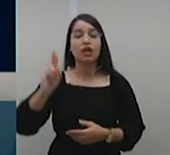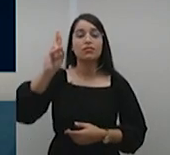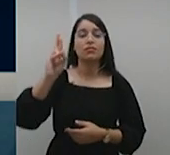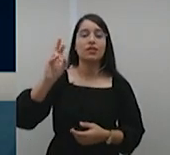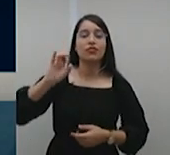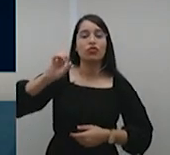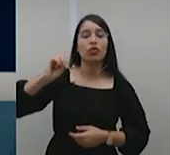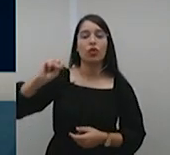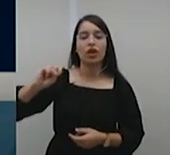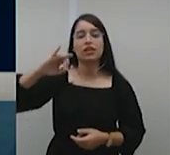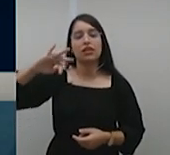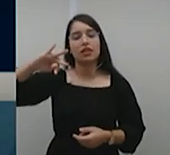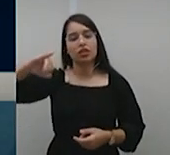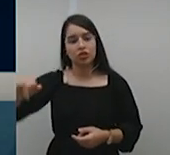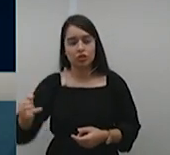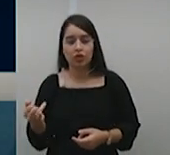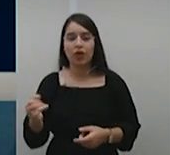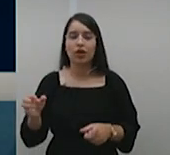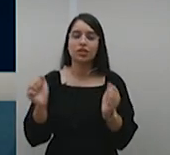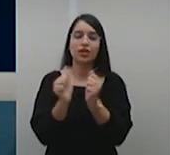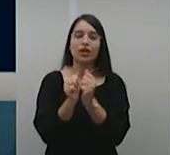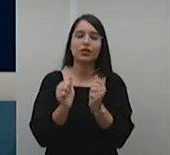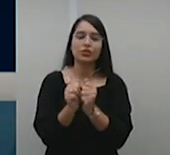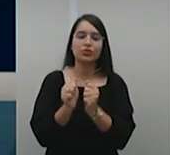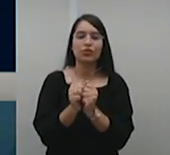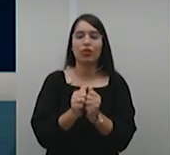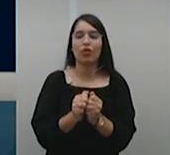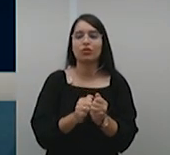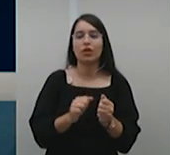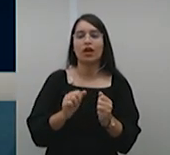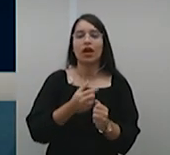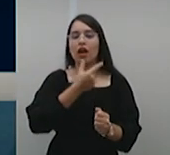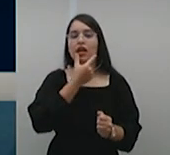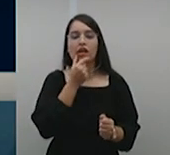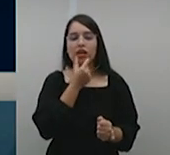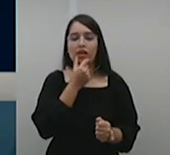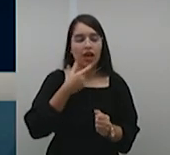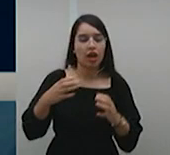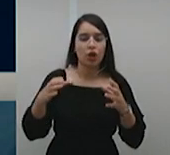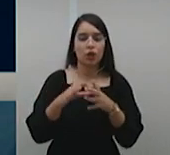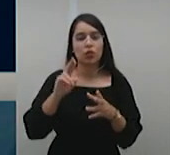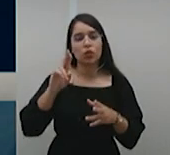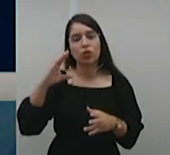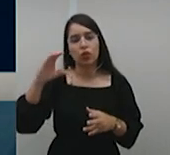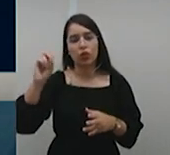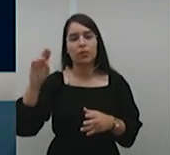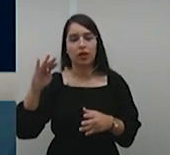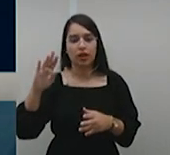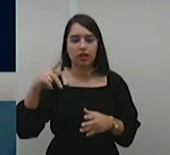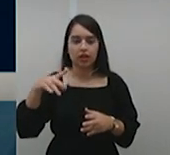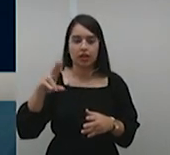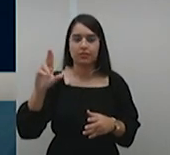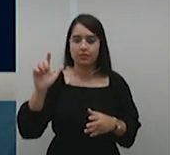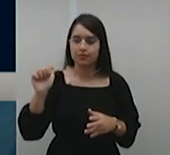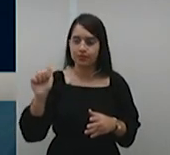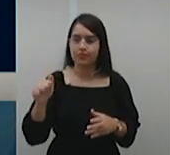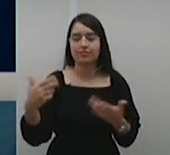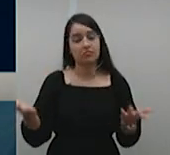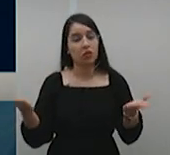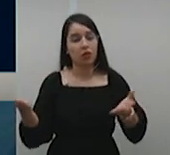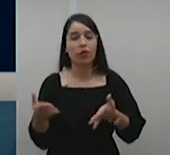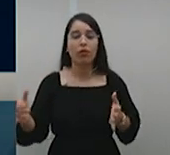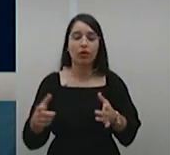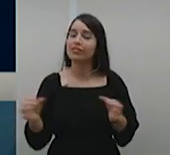à Cúpula Judicial Ibero-Americana. Hoje, encerramos os trabalhos e, portanto, peço desculpas